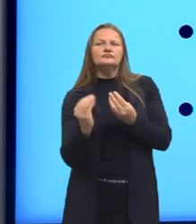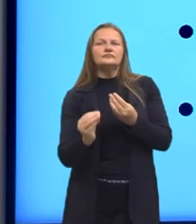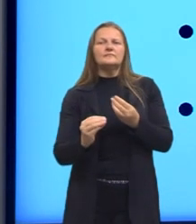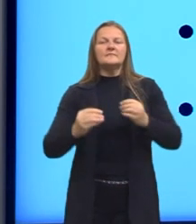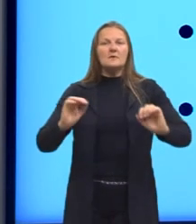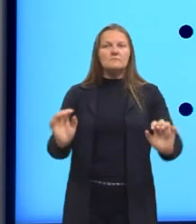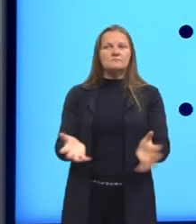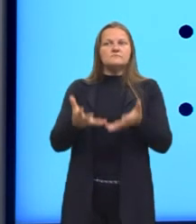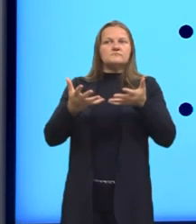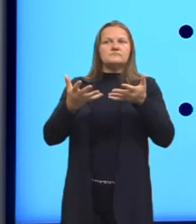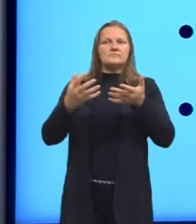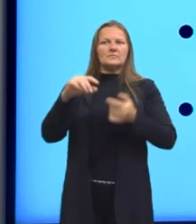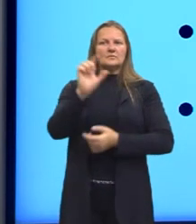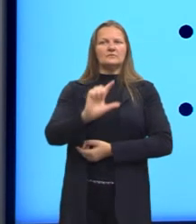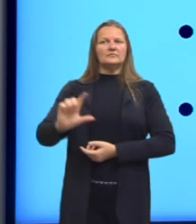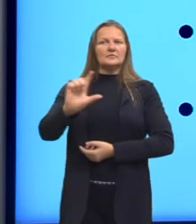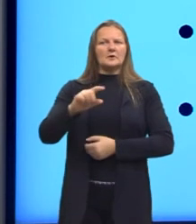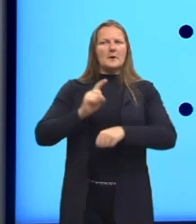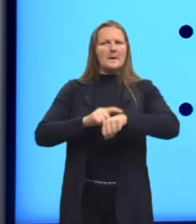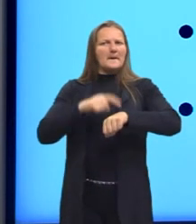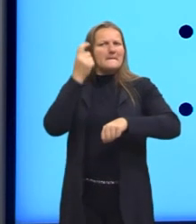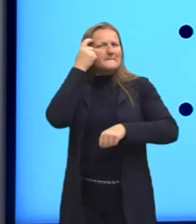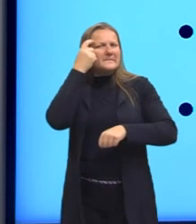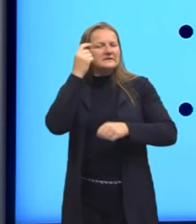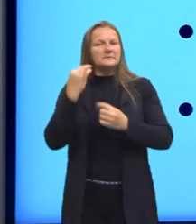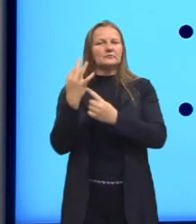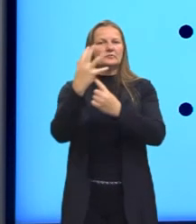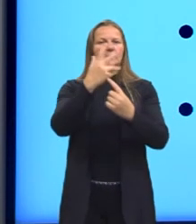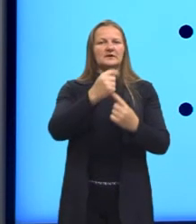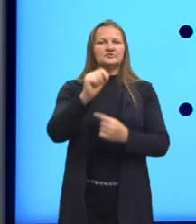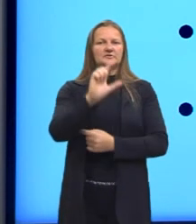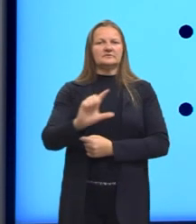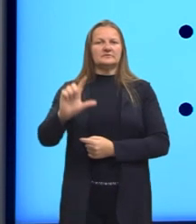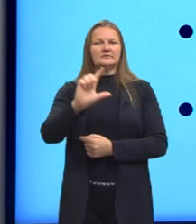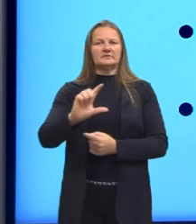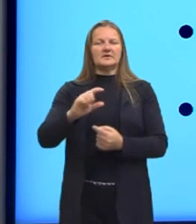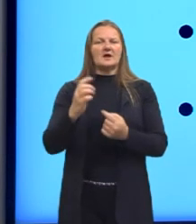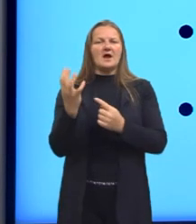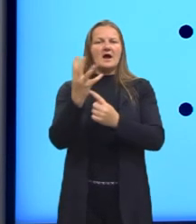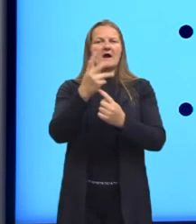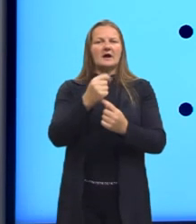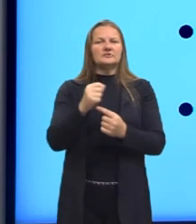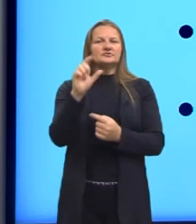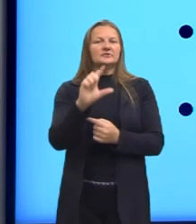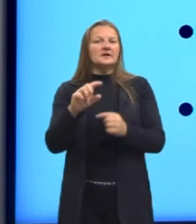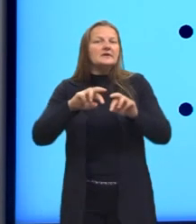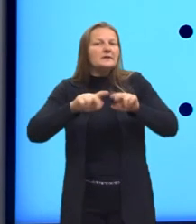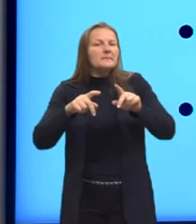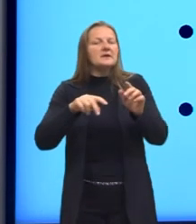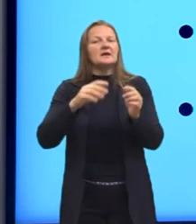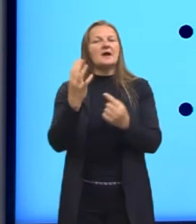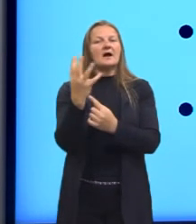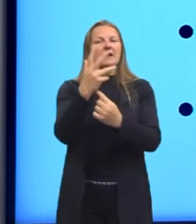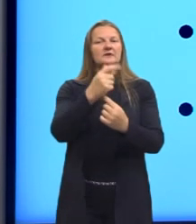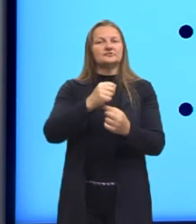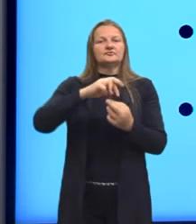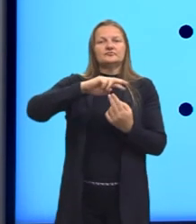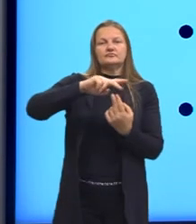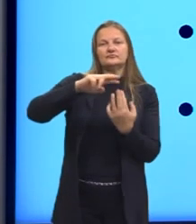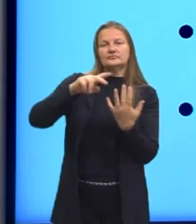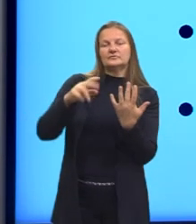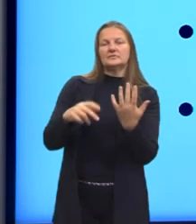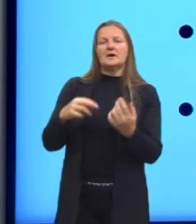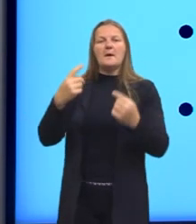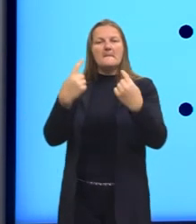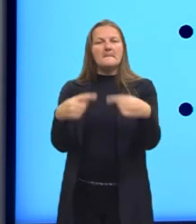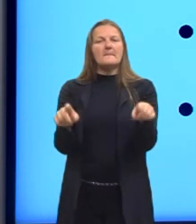impulsionar esse novo pensamento da arte. E não apenas da arte como literatura, mas da arte da